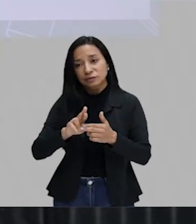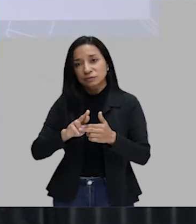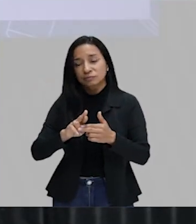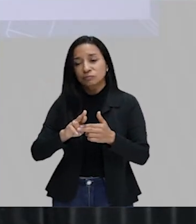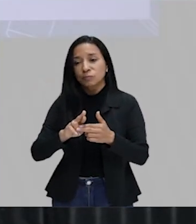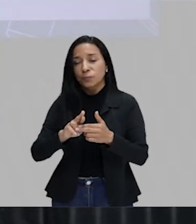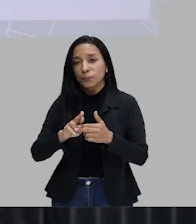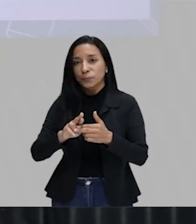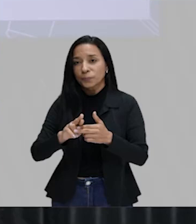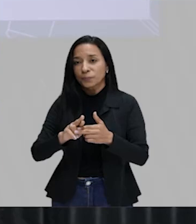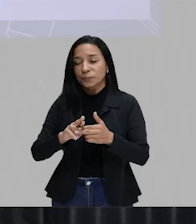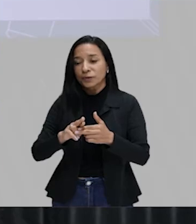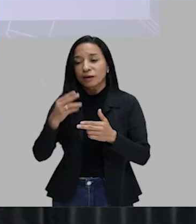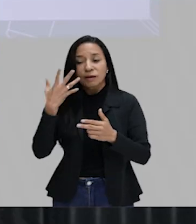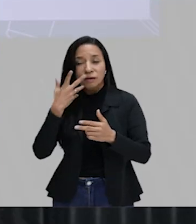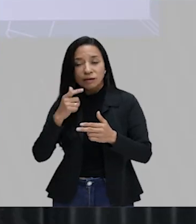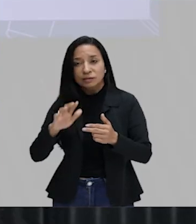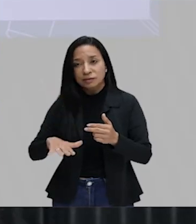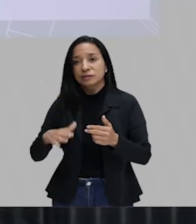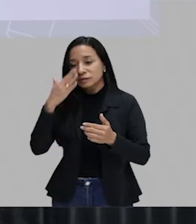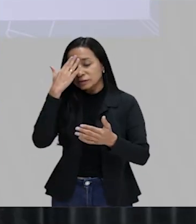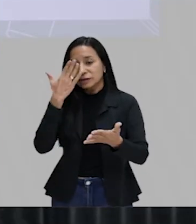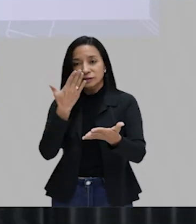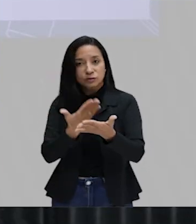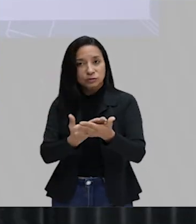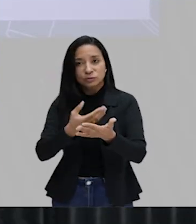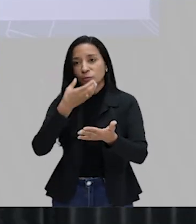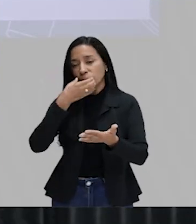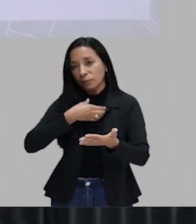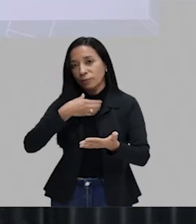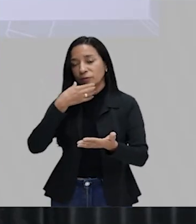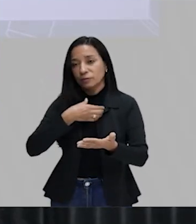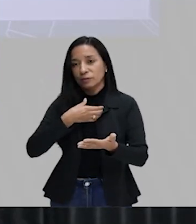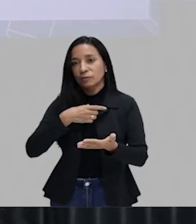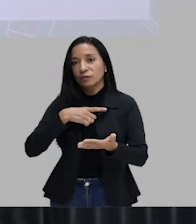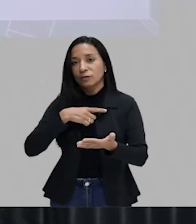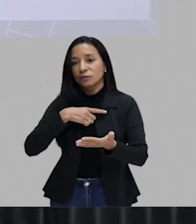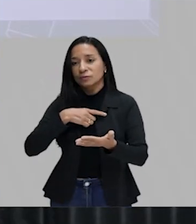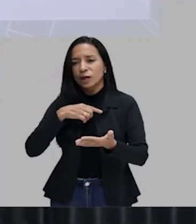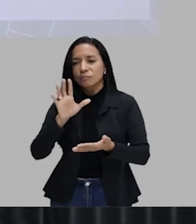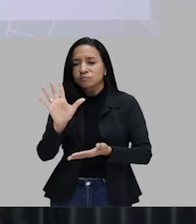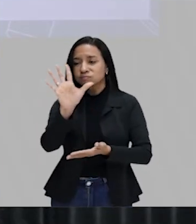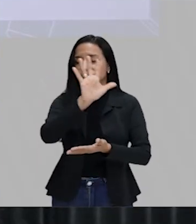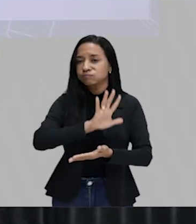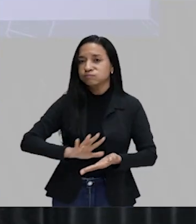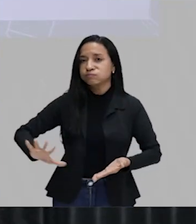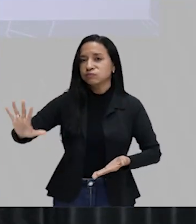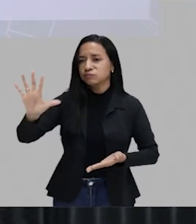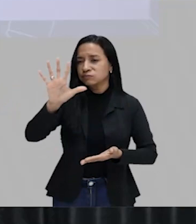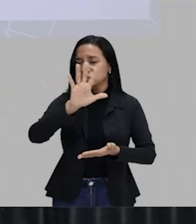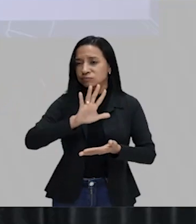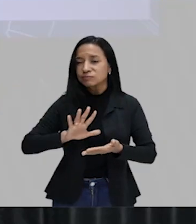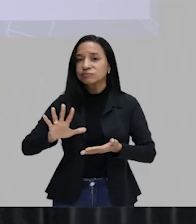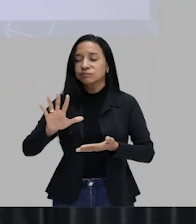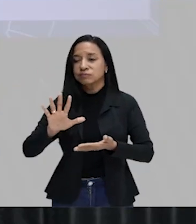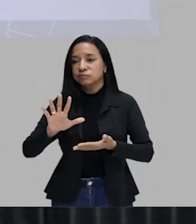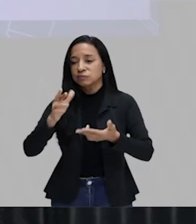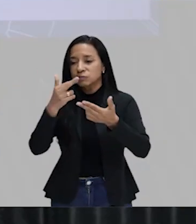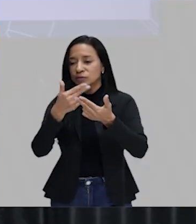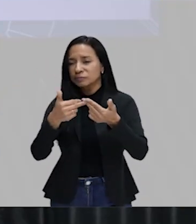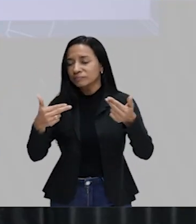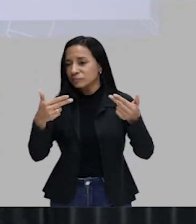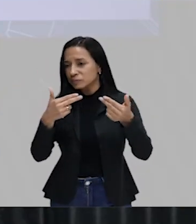bem antenadas. Por quê? Porque nós temos um vasto, um enorme acervo aí